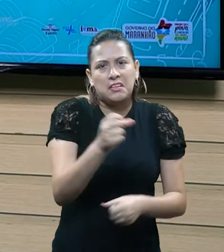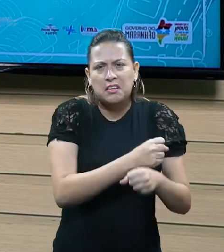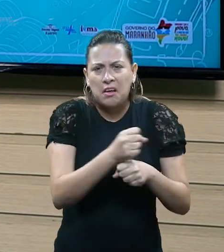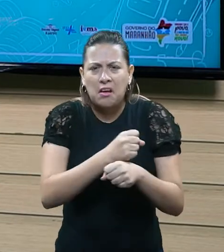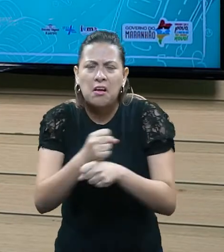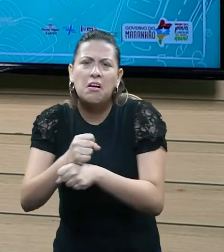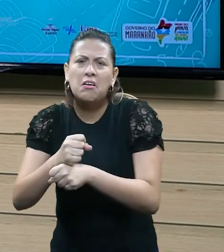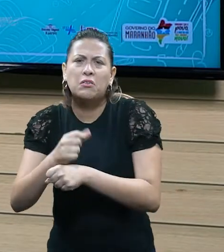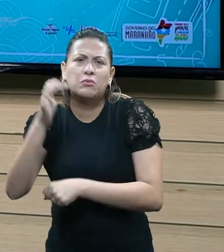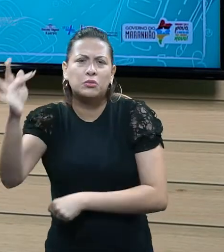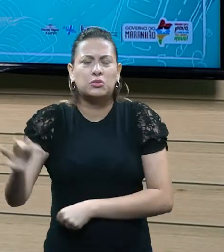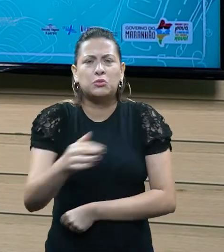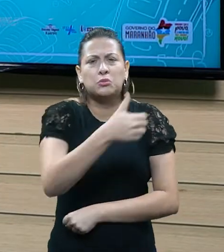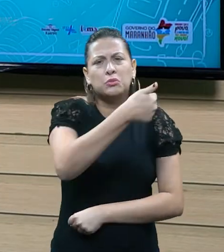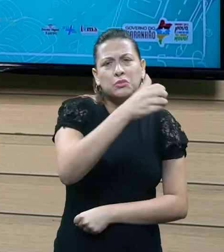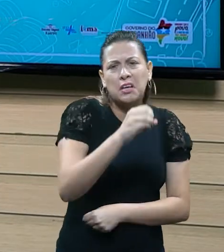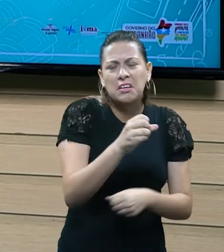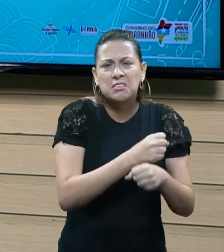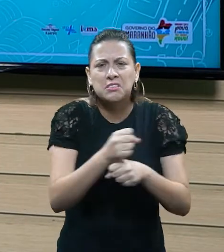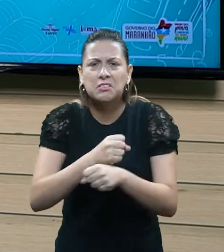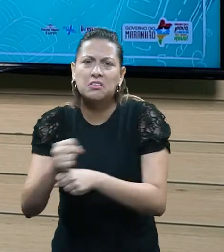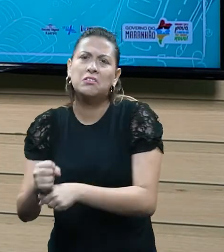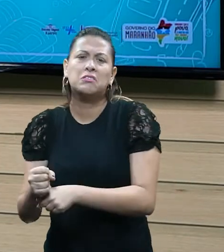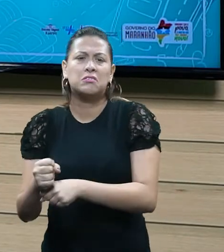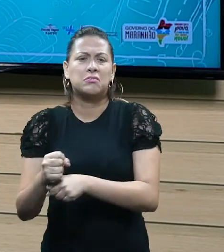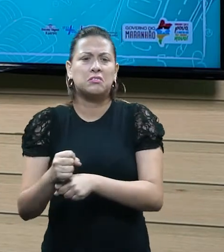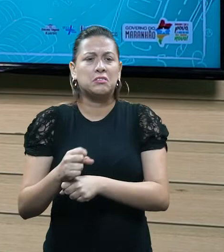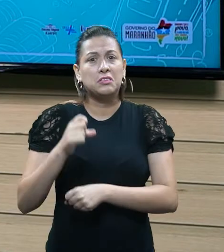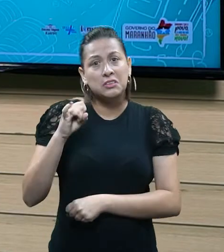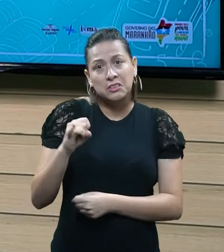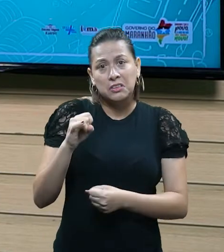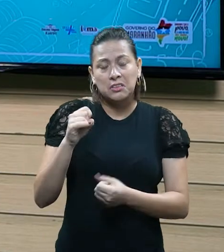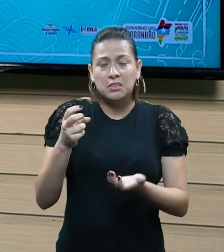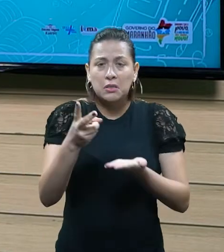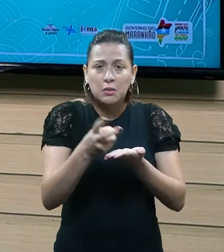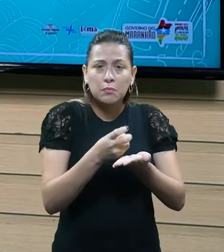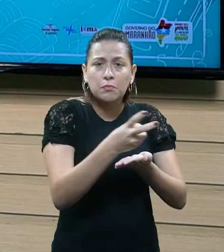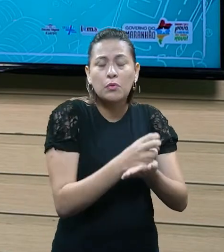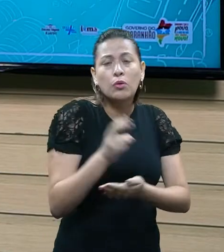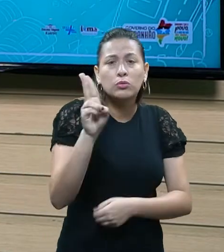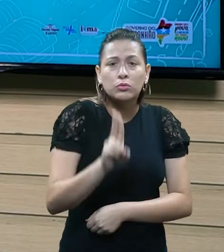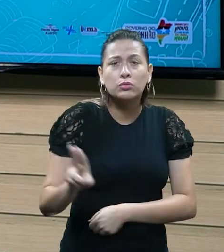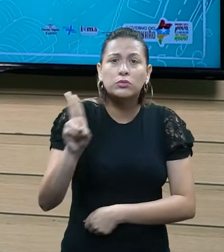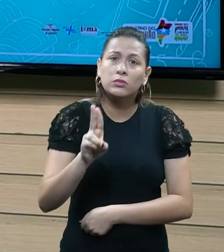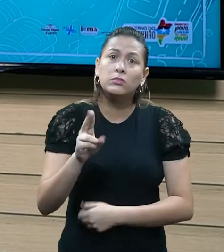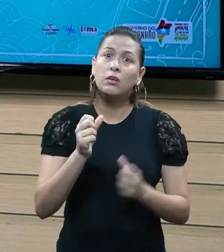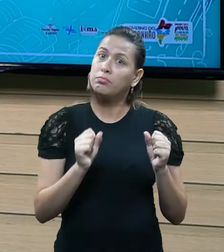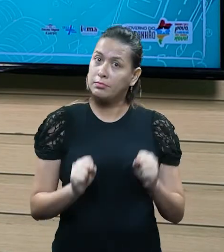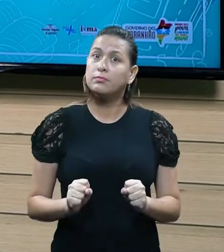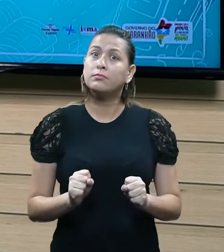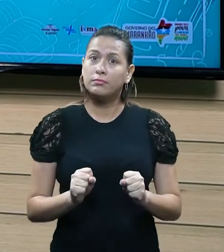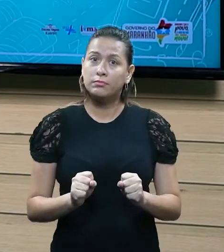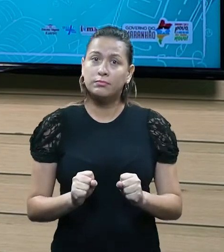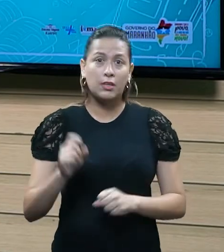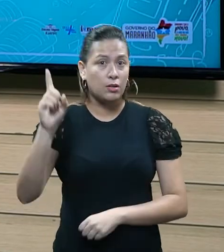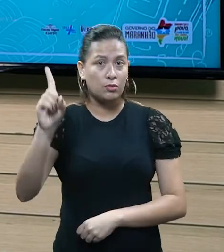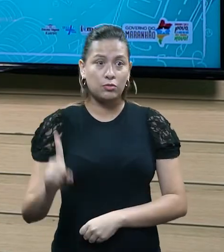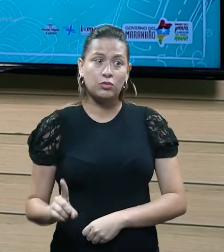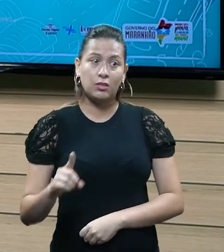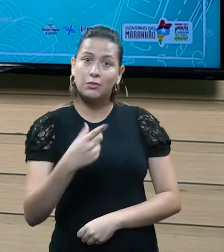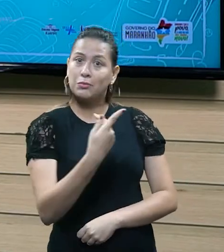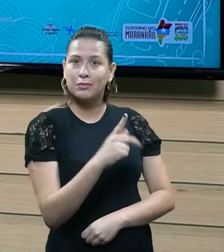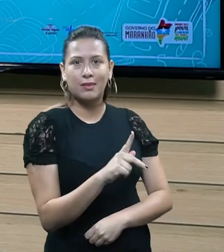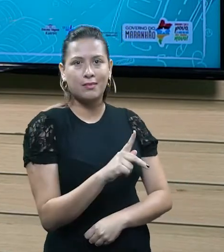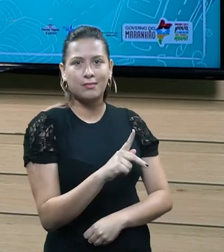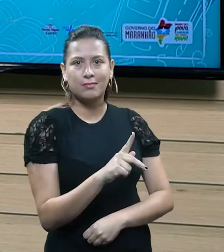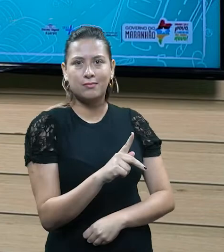a 10 anos, daqui a 2 anos, se de fato a União quiser instituir o imposto, né, ela vai poder fazer, o direito dela não